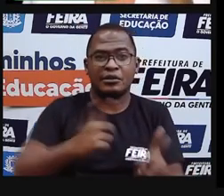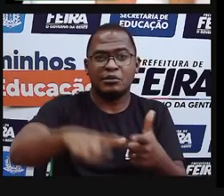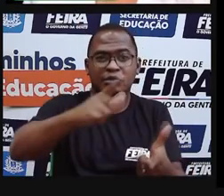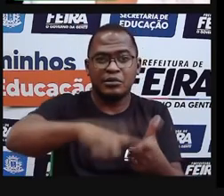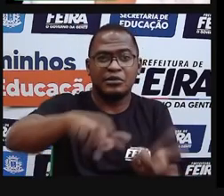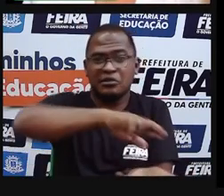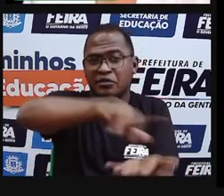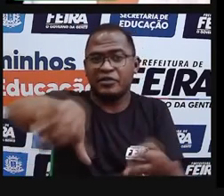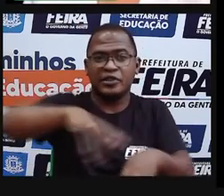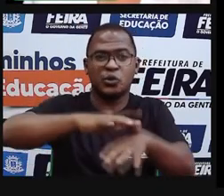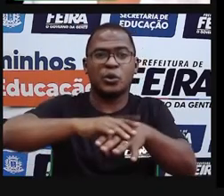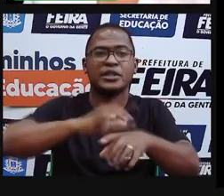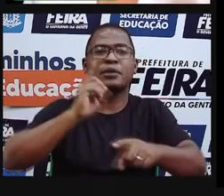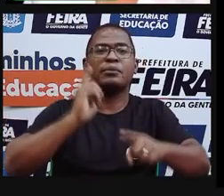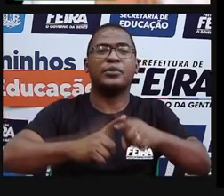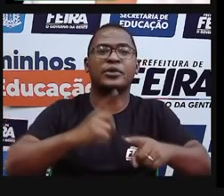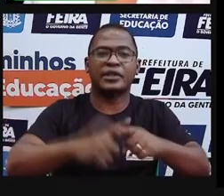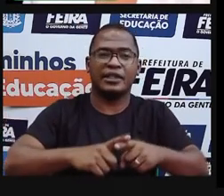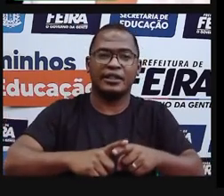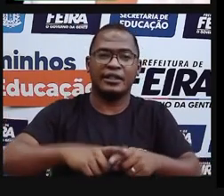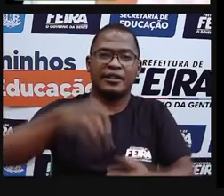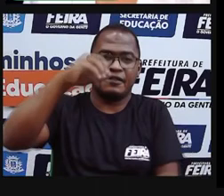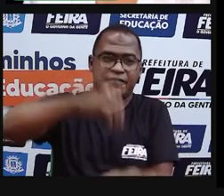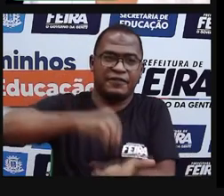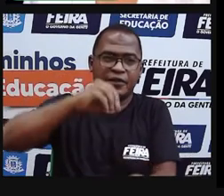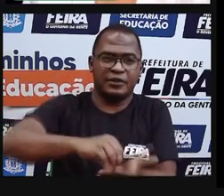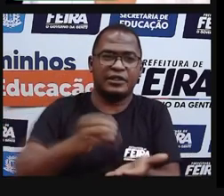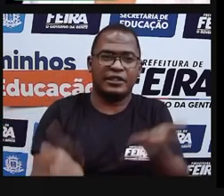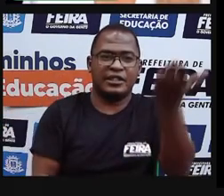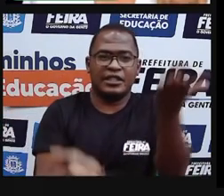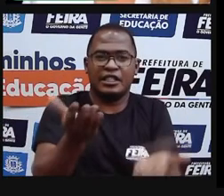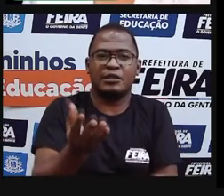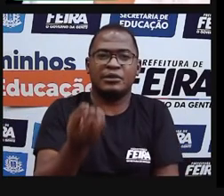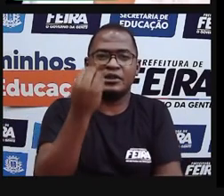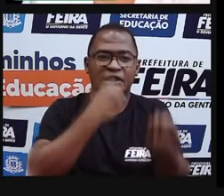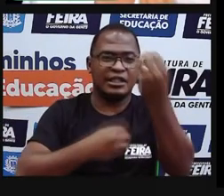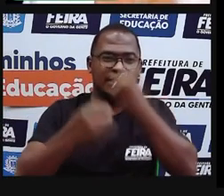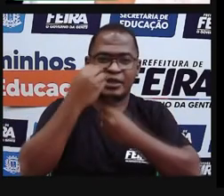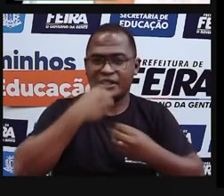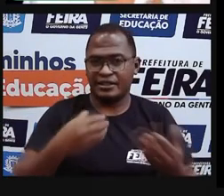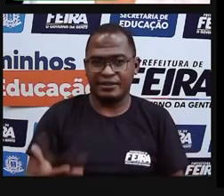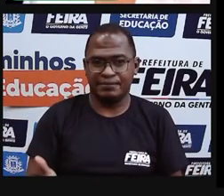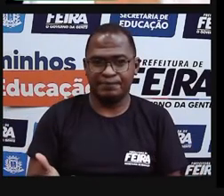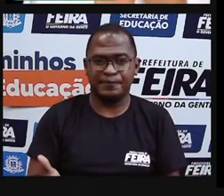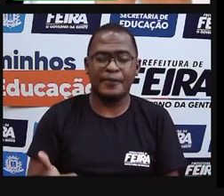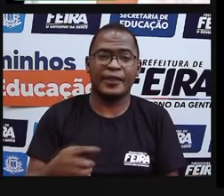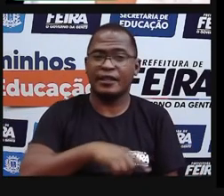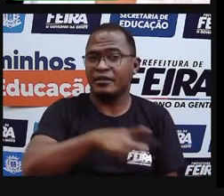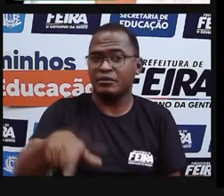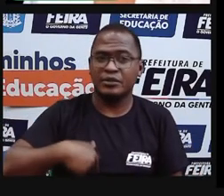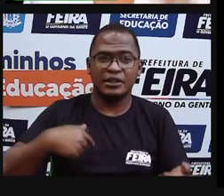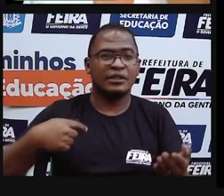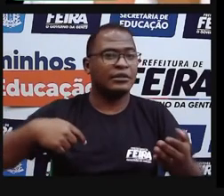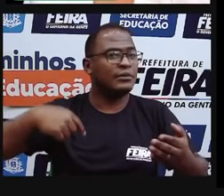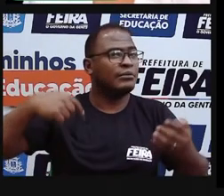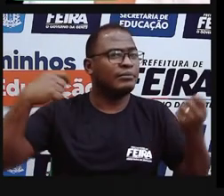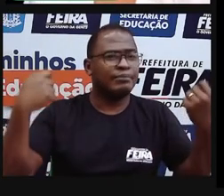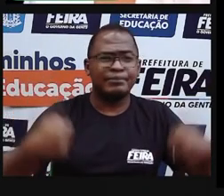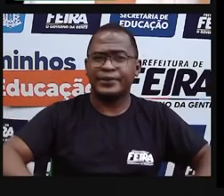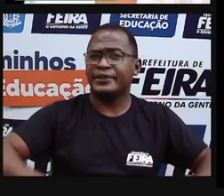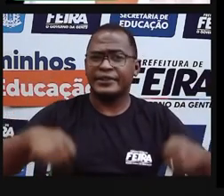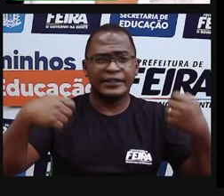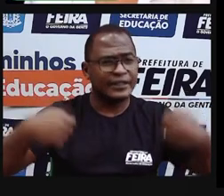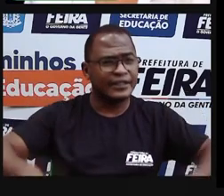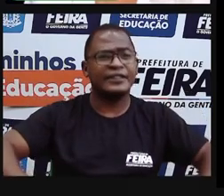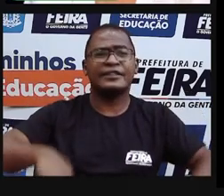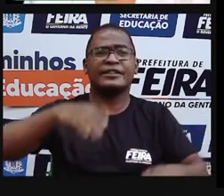causadas por conta de uma má alimentação. Então, por isso que a gente não pode se cansar de dizer, se cuidem,